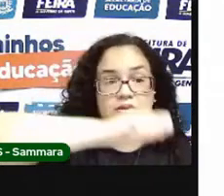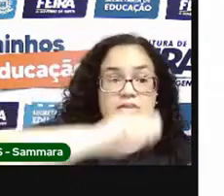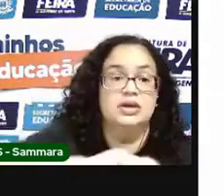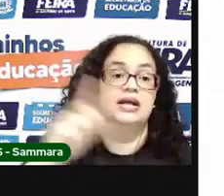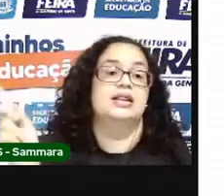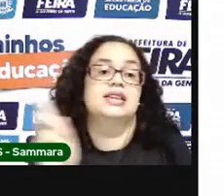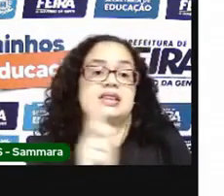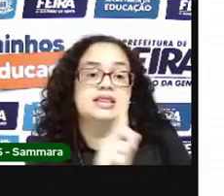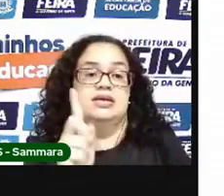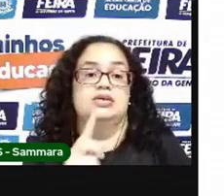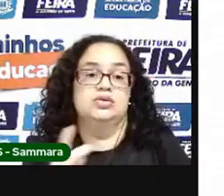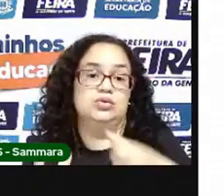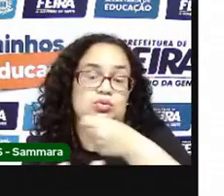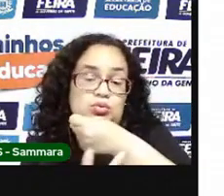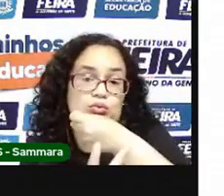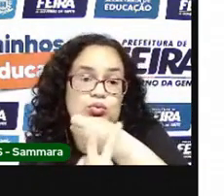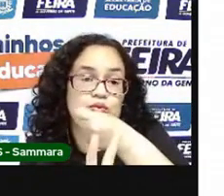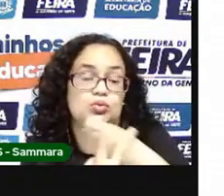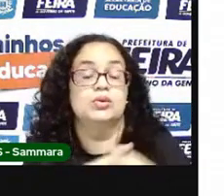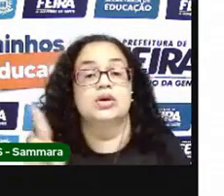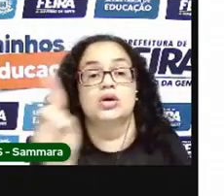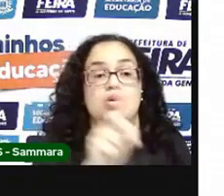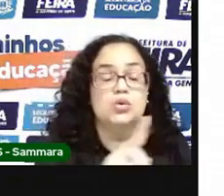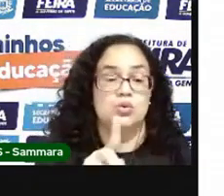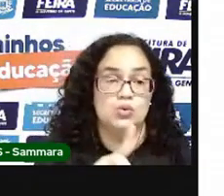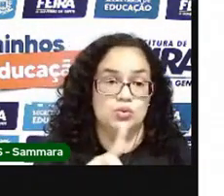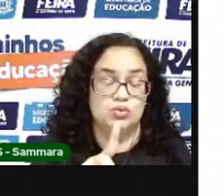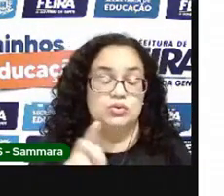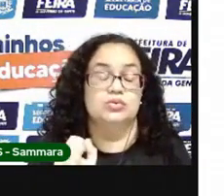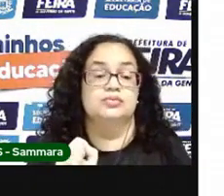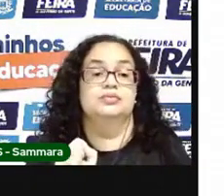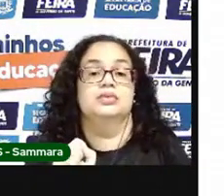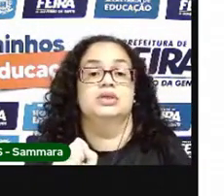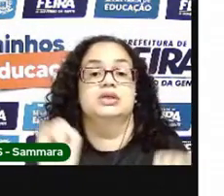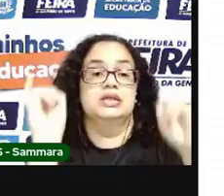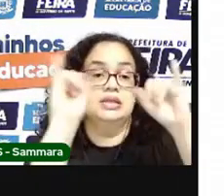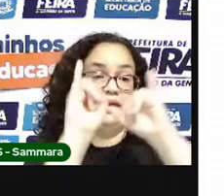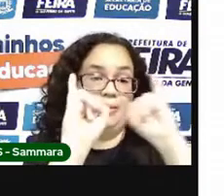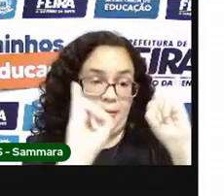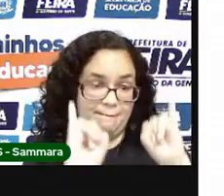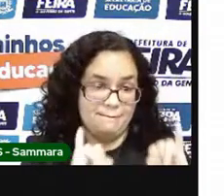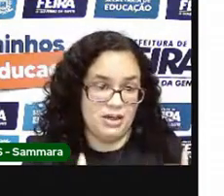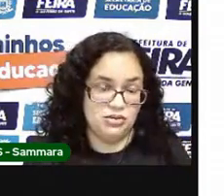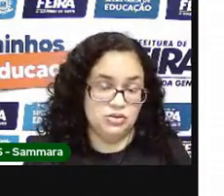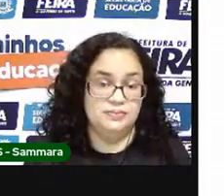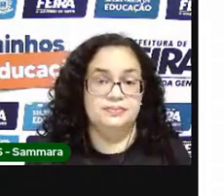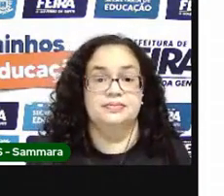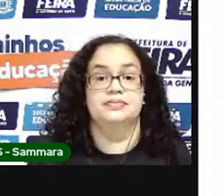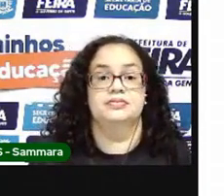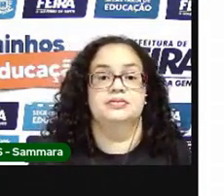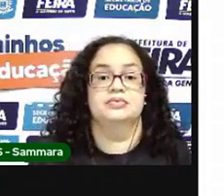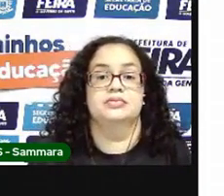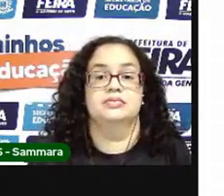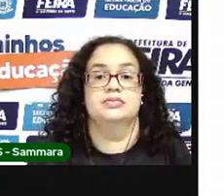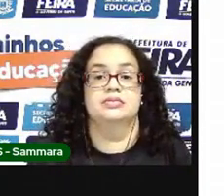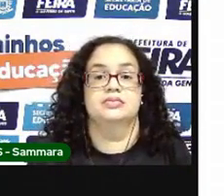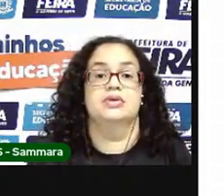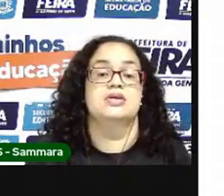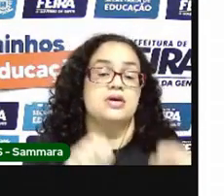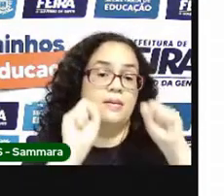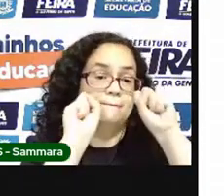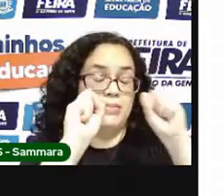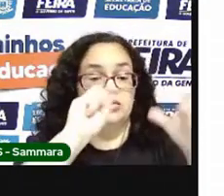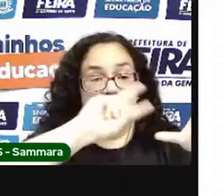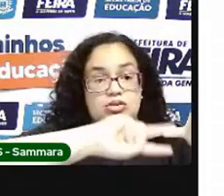não verbal, porque temos o uso do símbolo, né? Então, podemos dizer que essa plaquinha aqui, ela pode ser